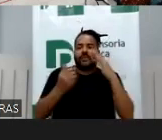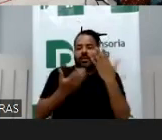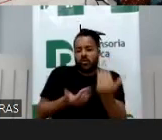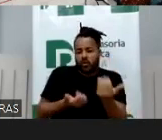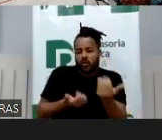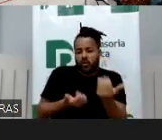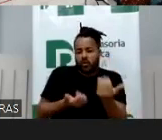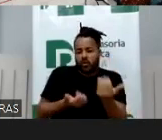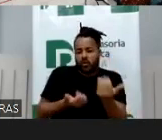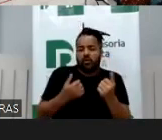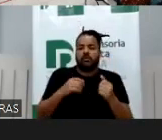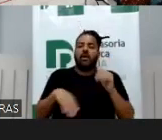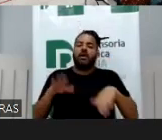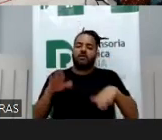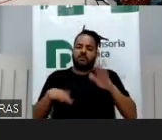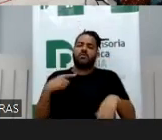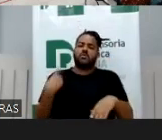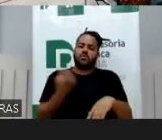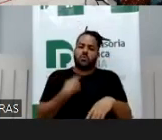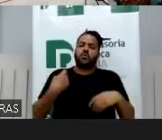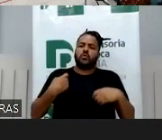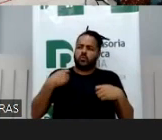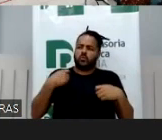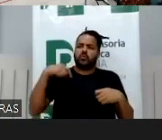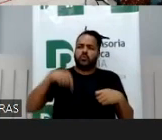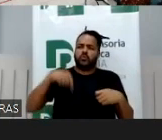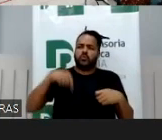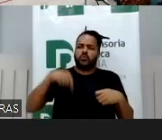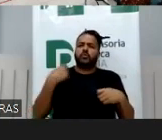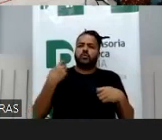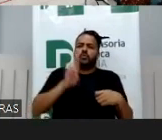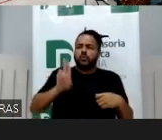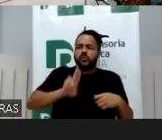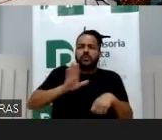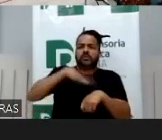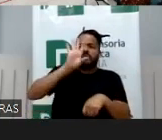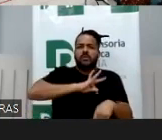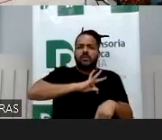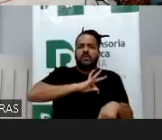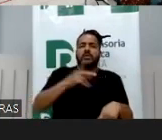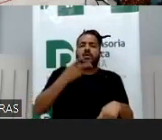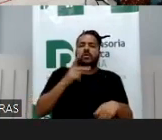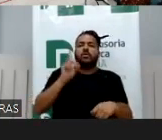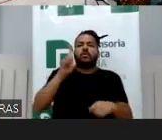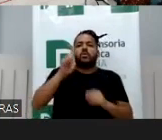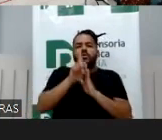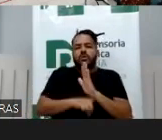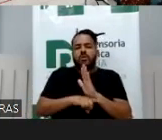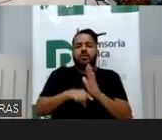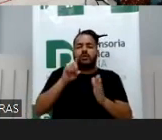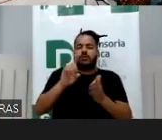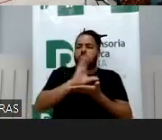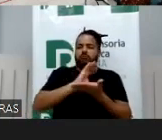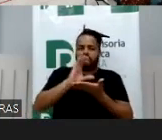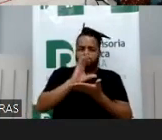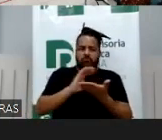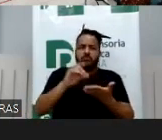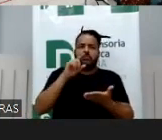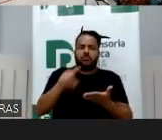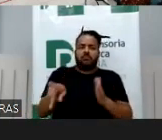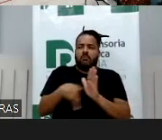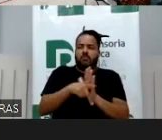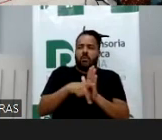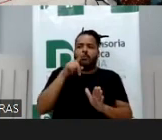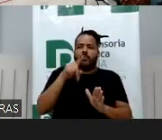gente usa em geral na técnica da ponderação, né, que é uma técnica muito importante pro direito civil constitucional, o Luiz Roberto Barroso fala muito, Gustavo